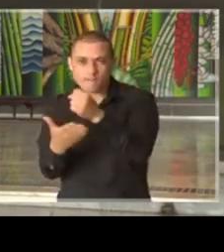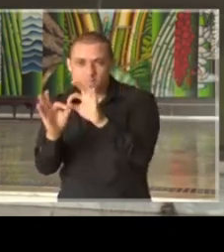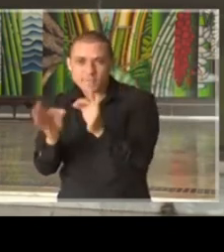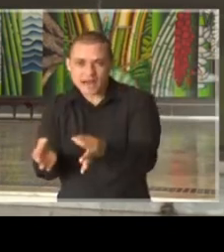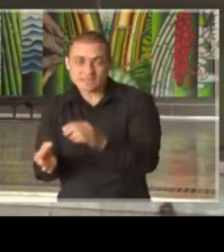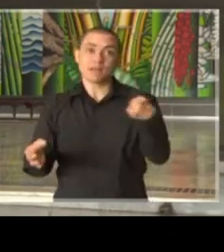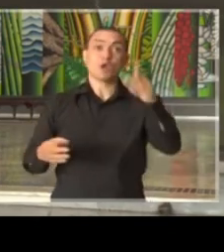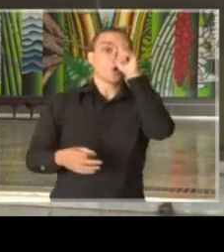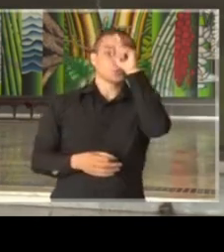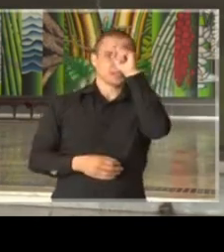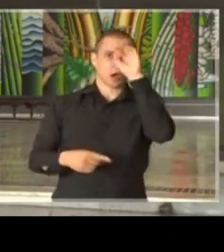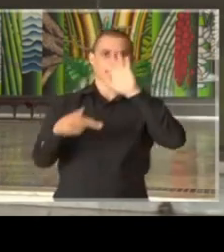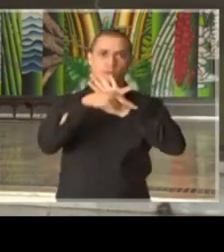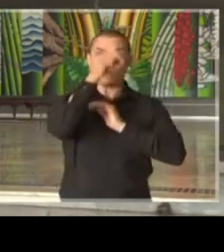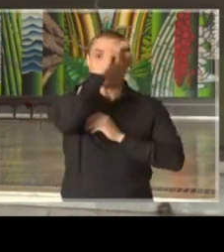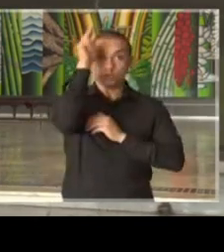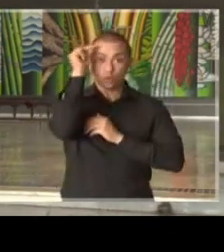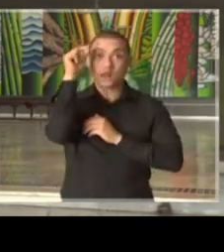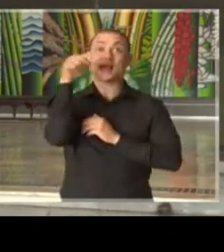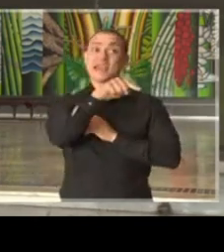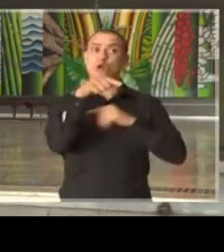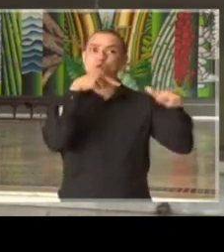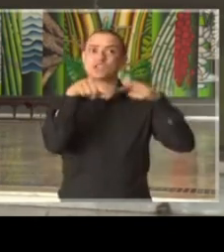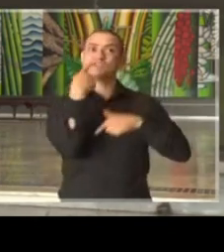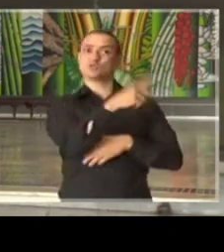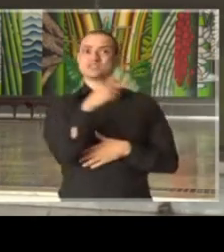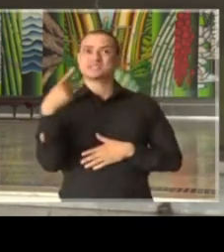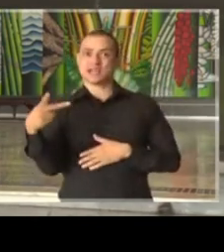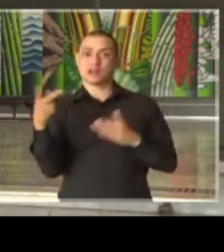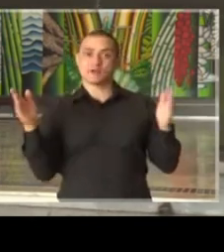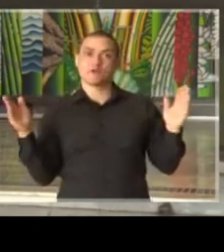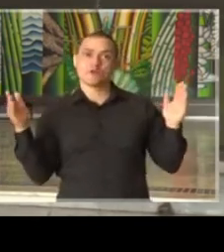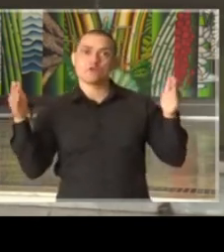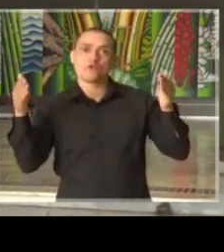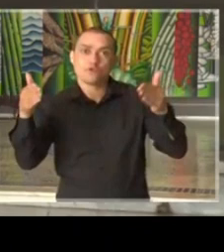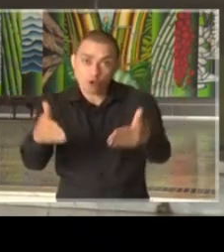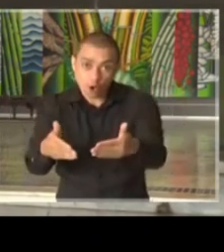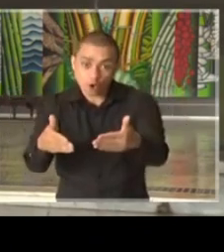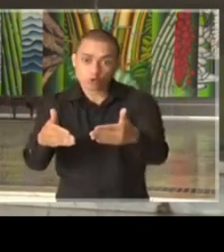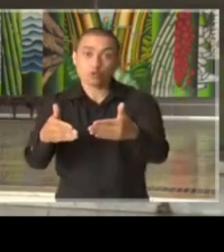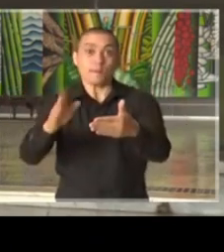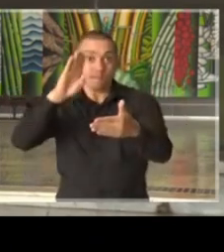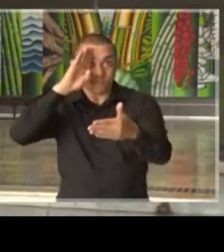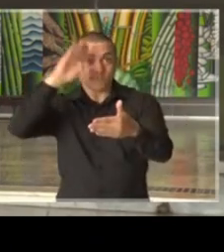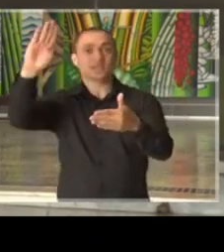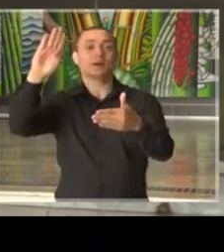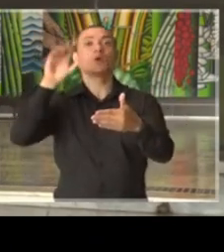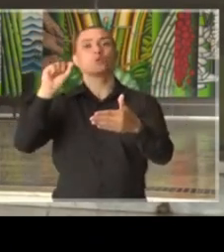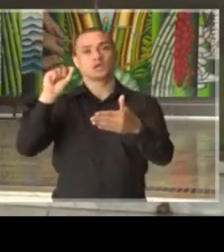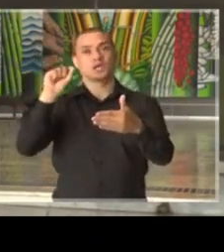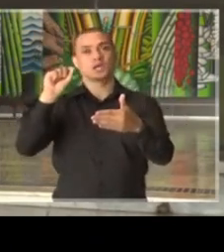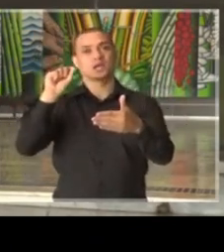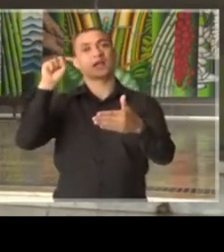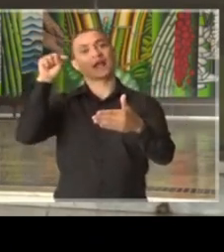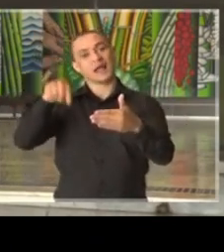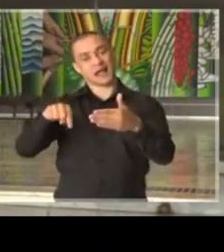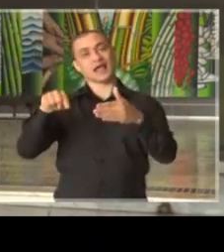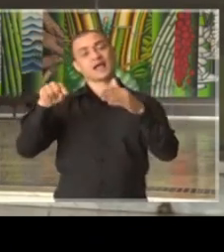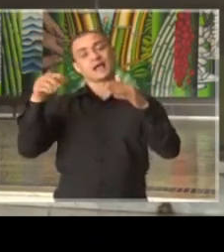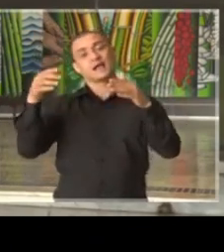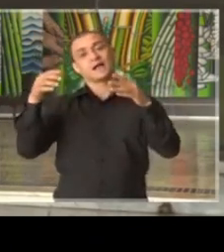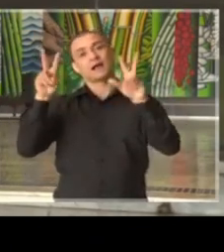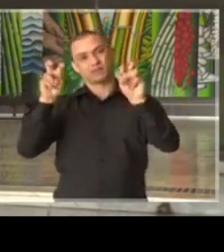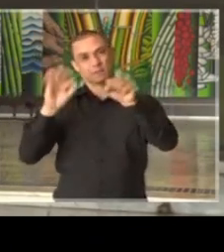municipais para que os serviços possam ser focados e priorizados em relação